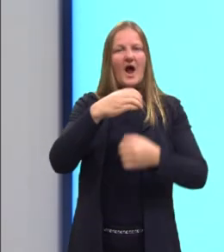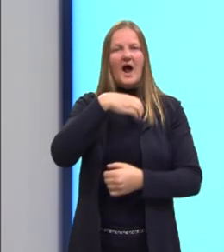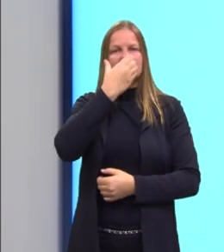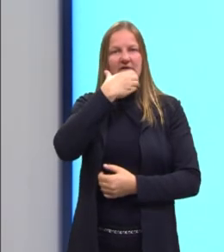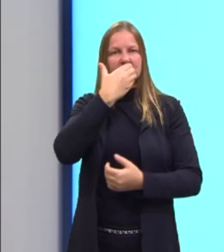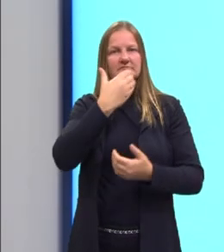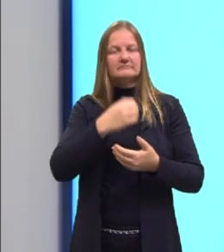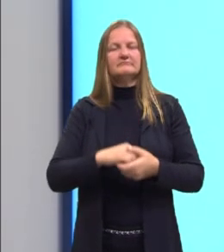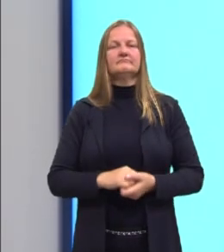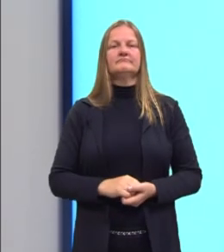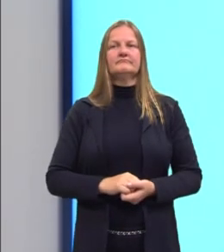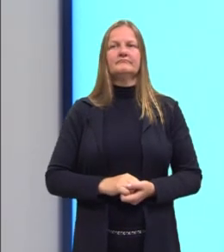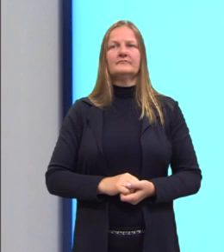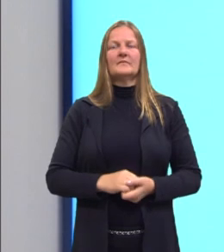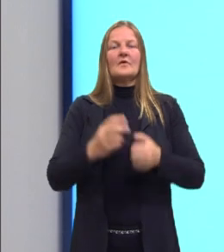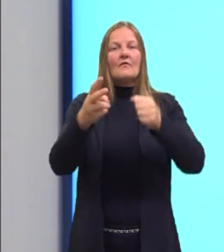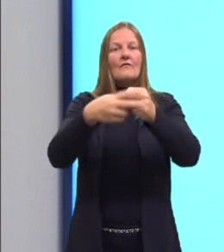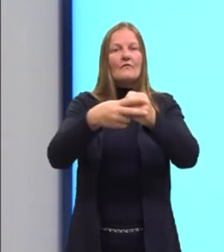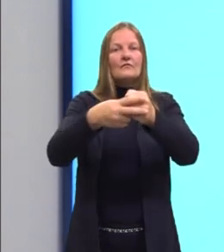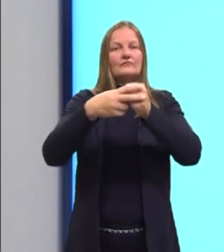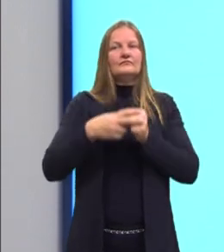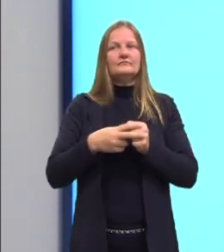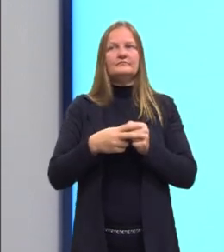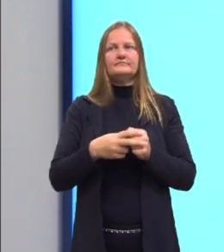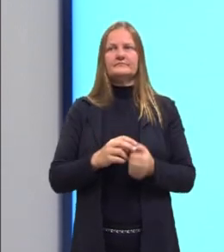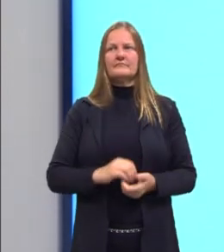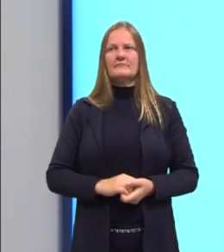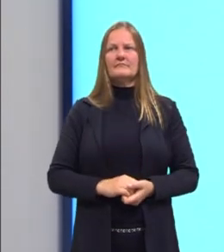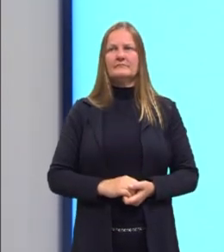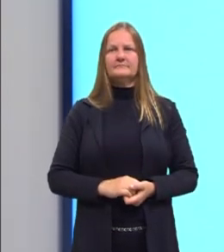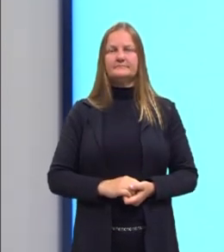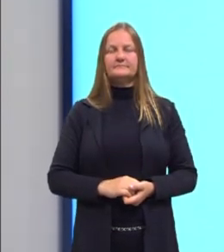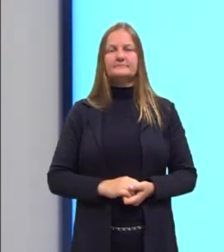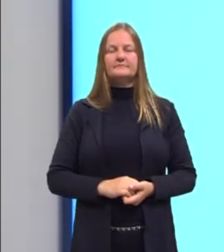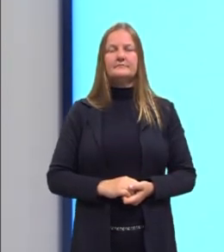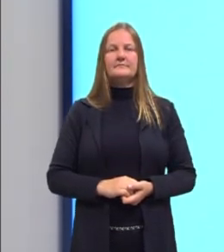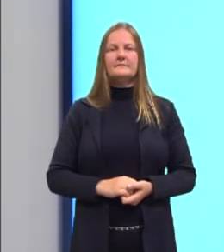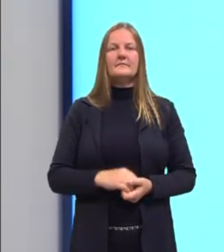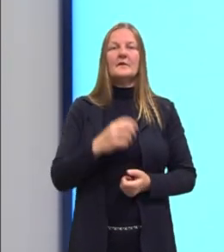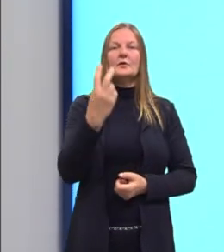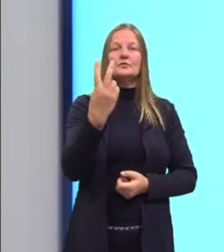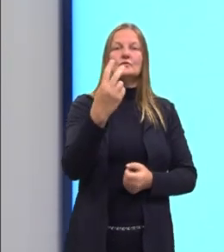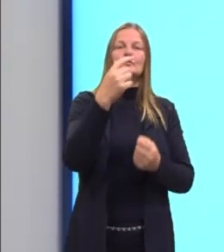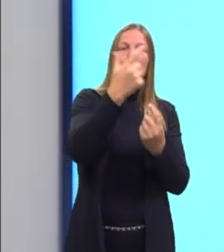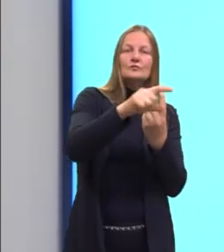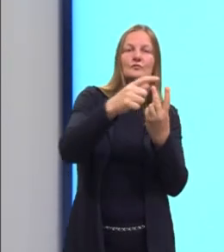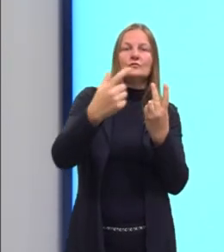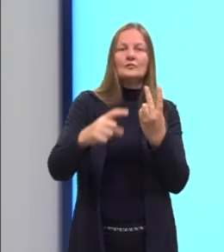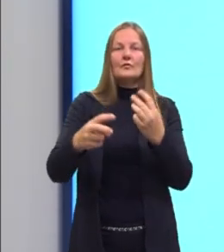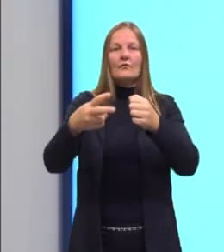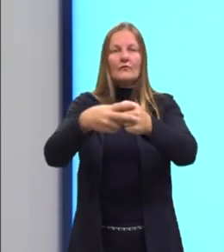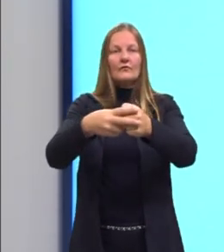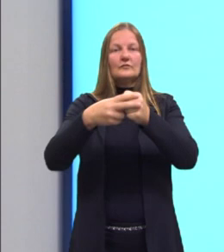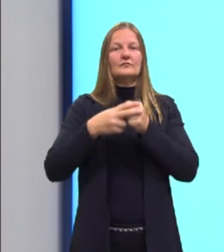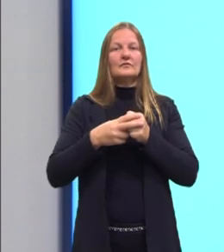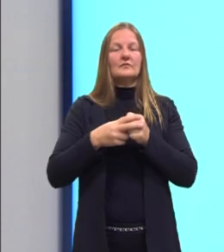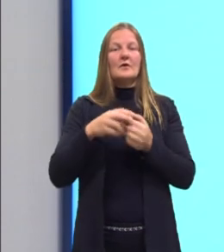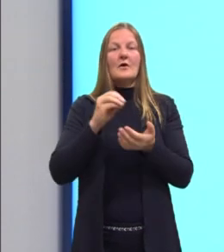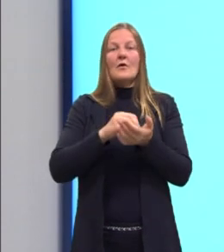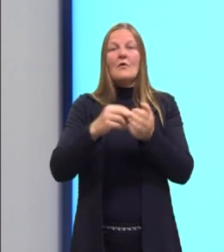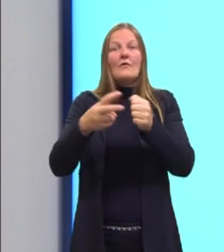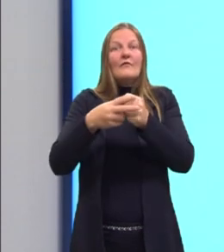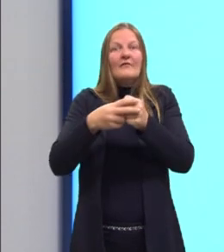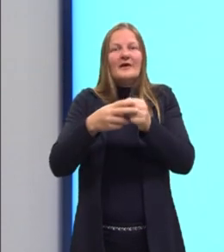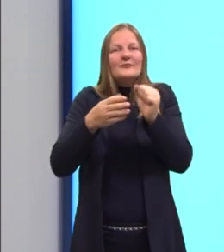Então, eu tenho duas vezes a voz passiva ali dentro. E numa delas, eu não tenho o verbo. O meu